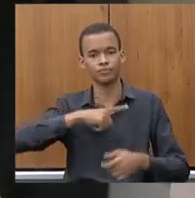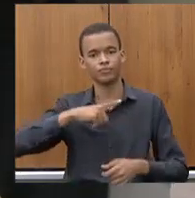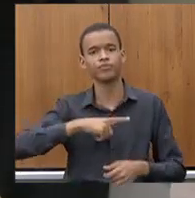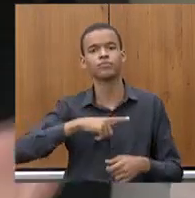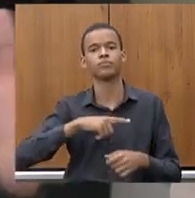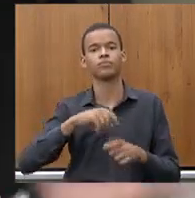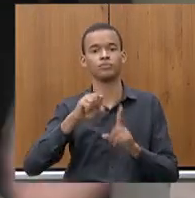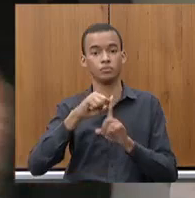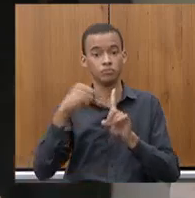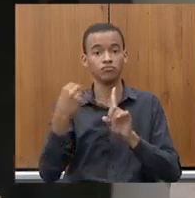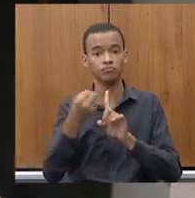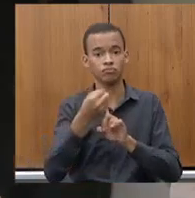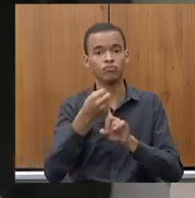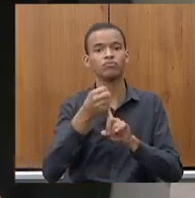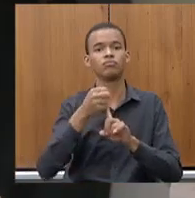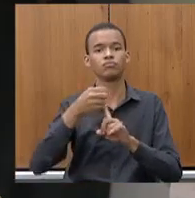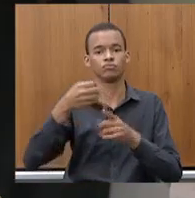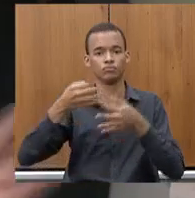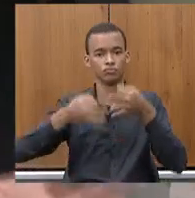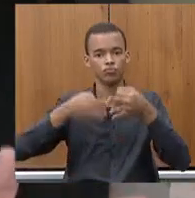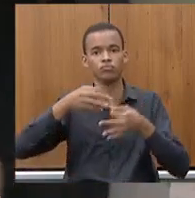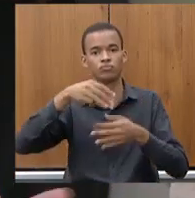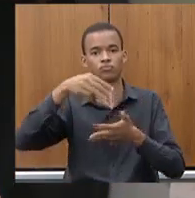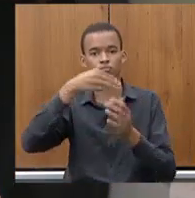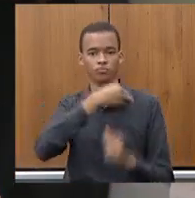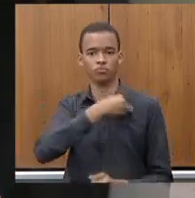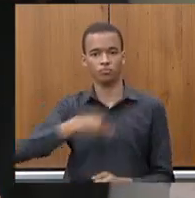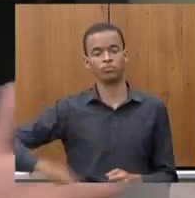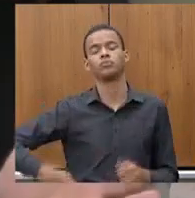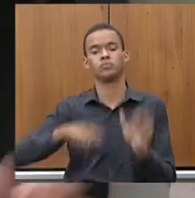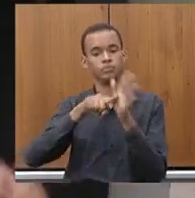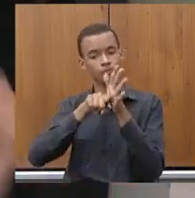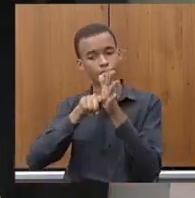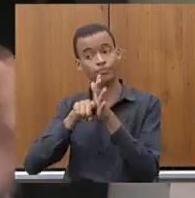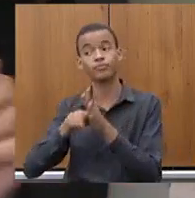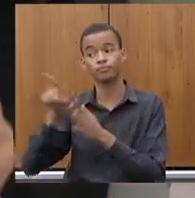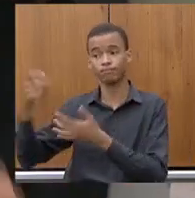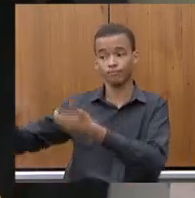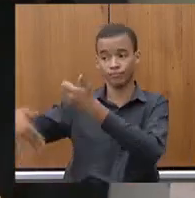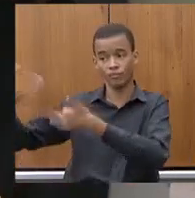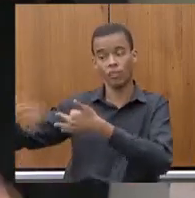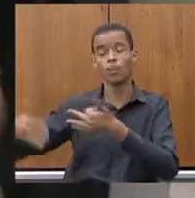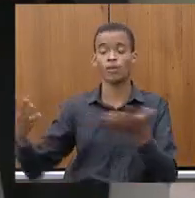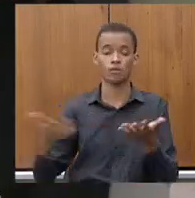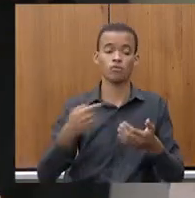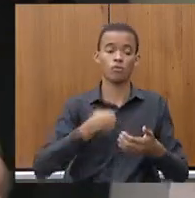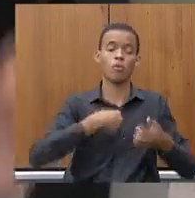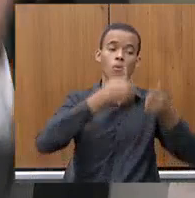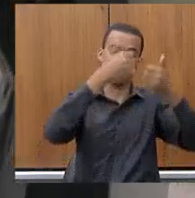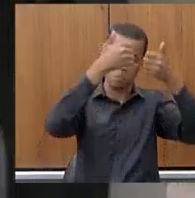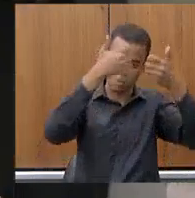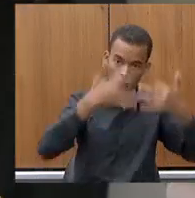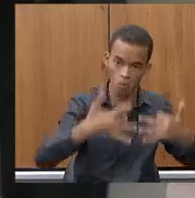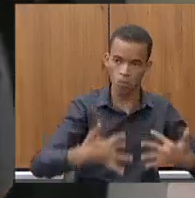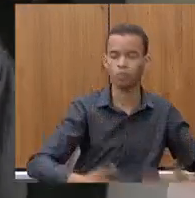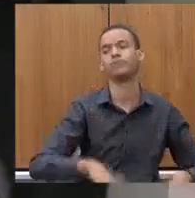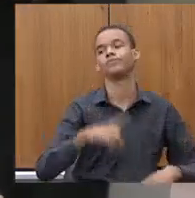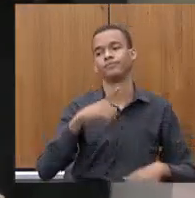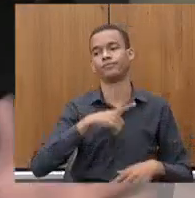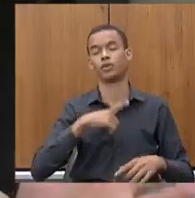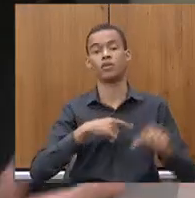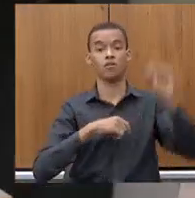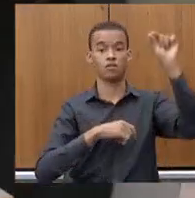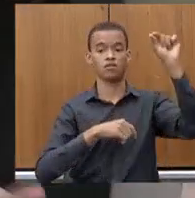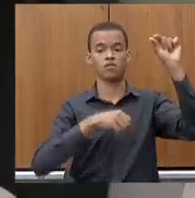Ministério Público. Mas a senhora me deu a oportunidade de ampliar realmente o leque. Aí o consignado era só uma ponta do